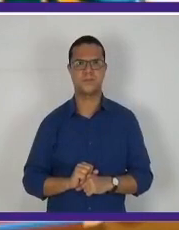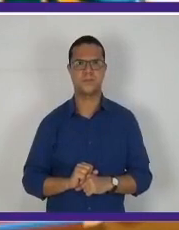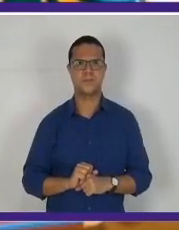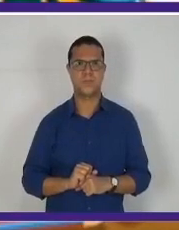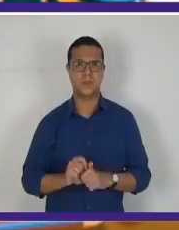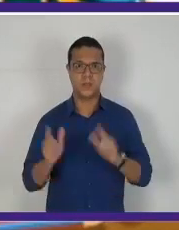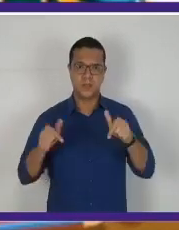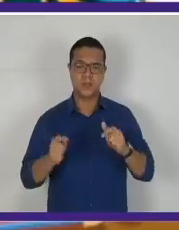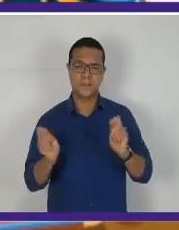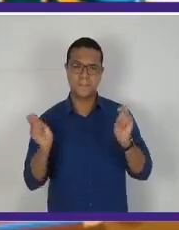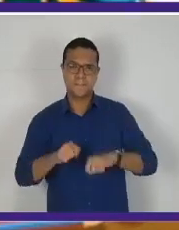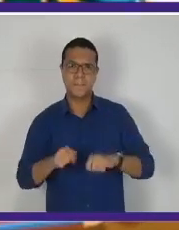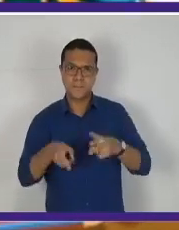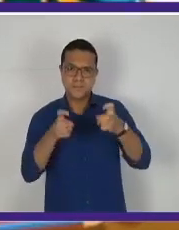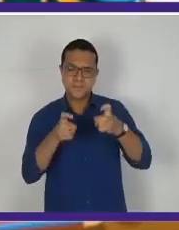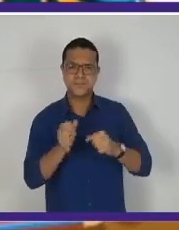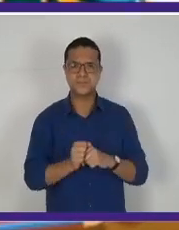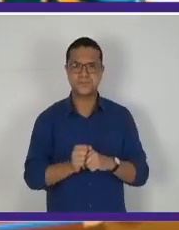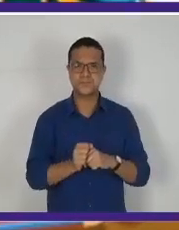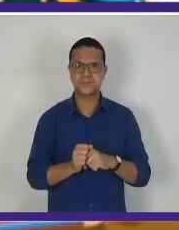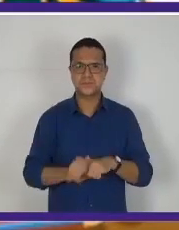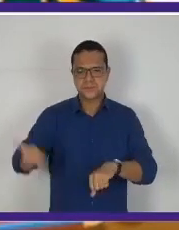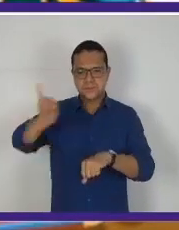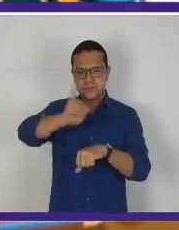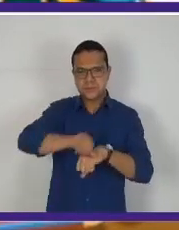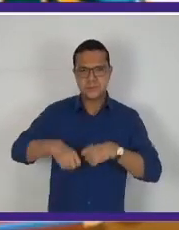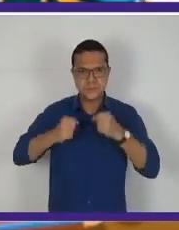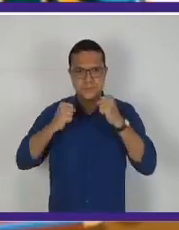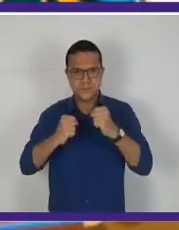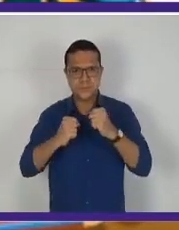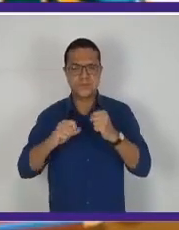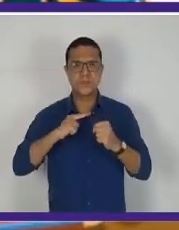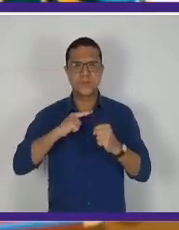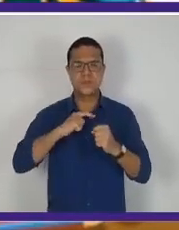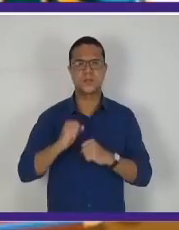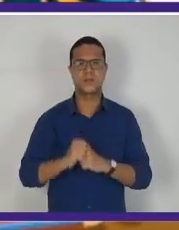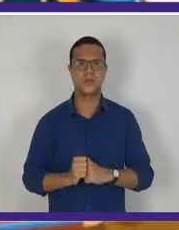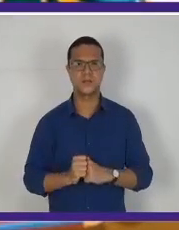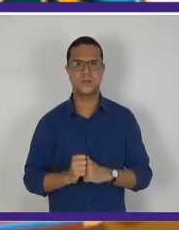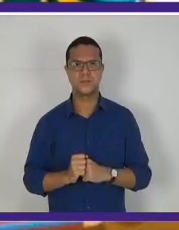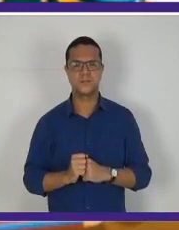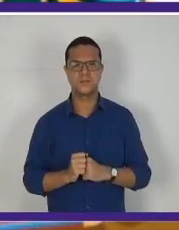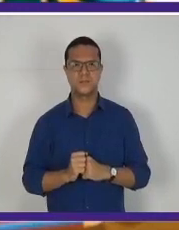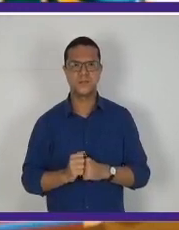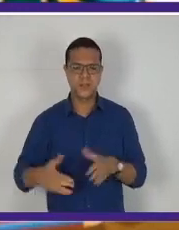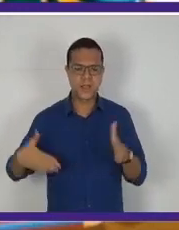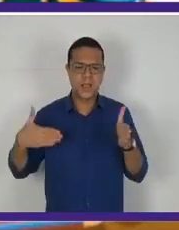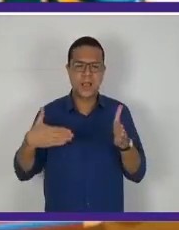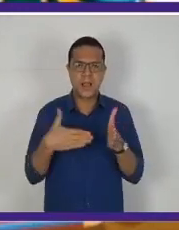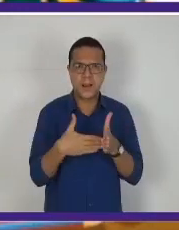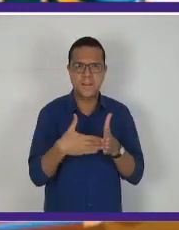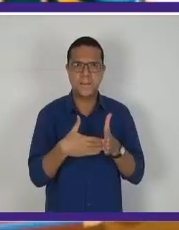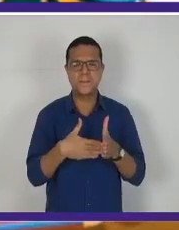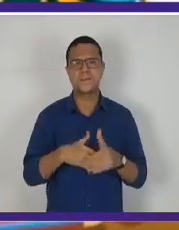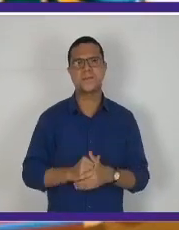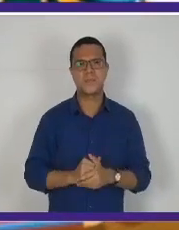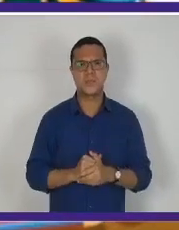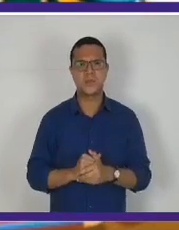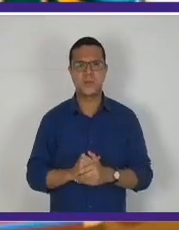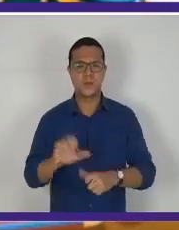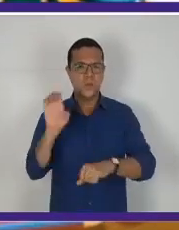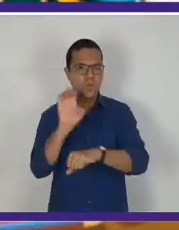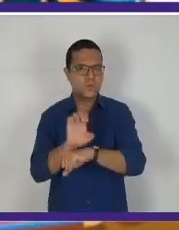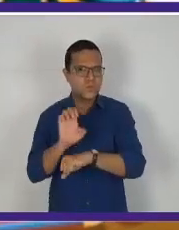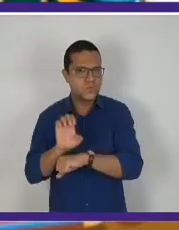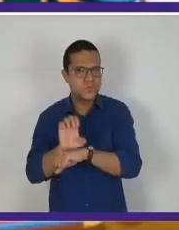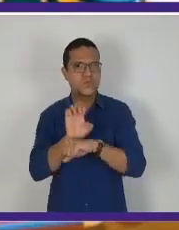Aqui, como vocês podem observar, a centralização do poder incluía a limitação da área de atuação dos estados,